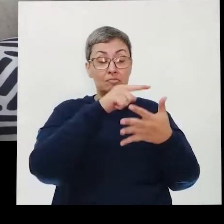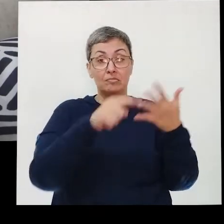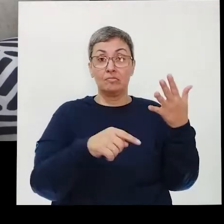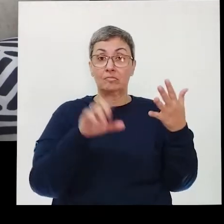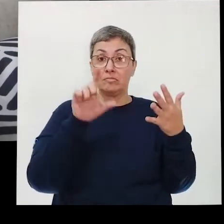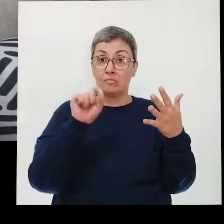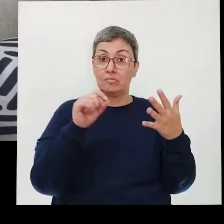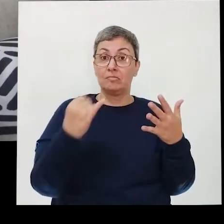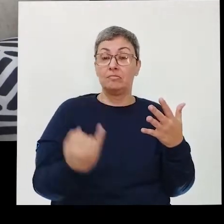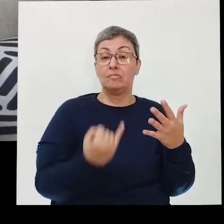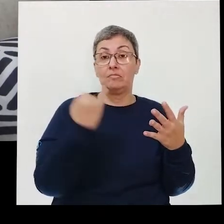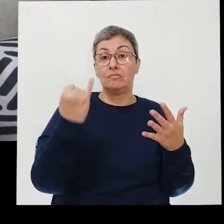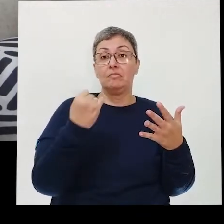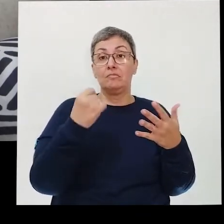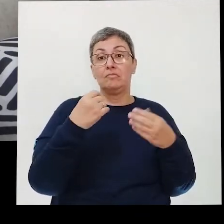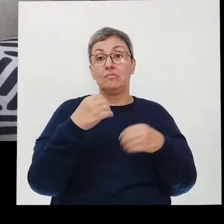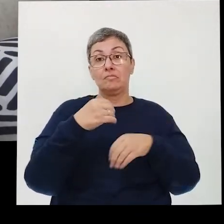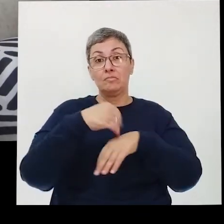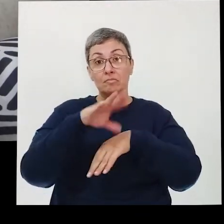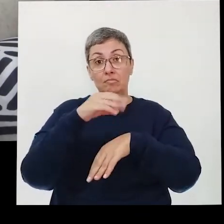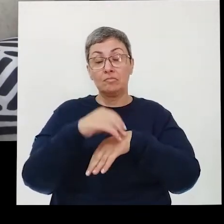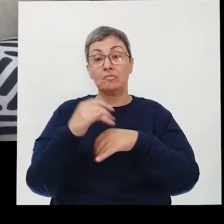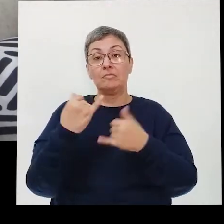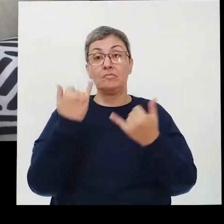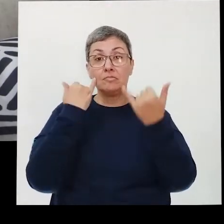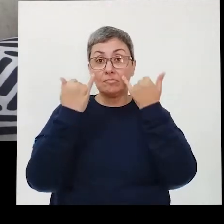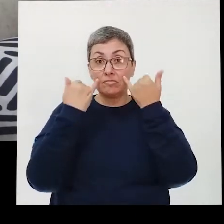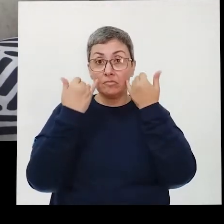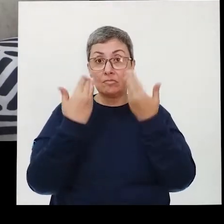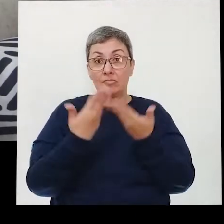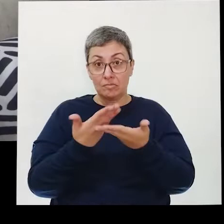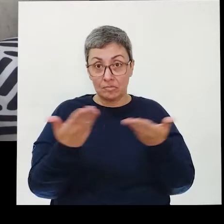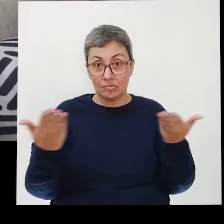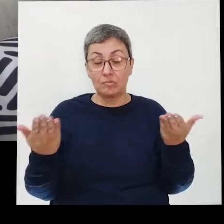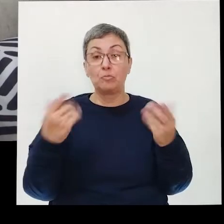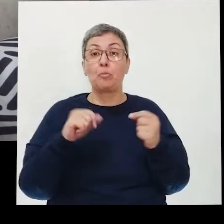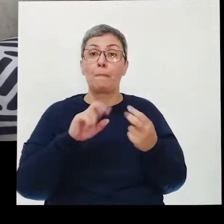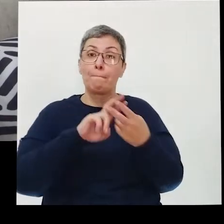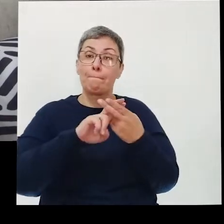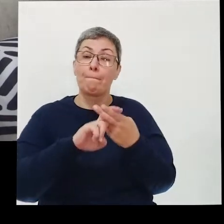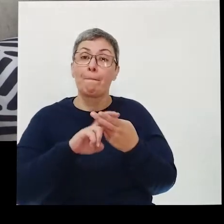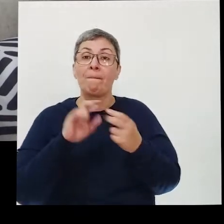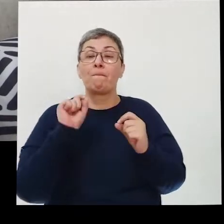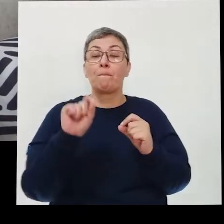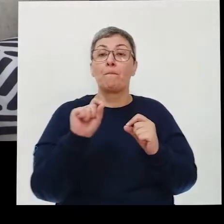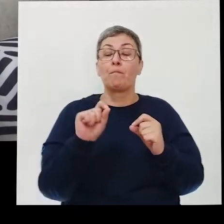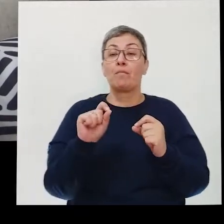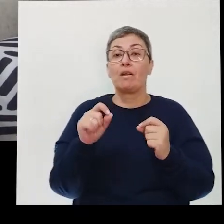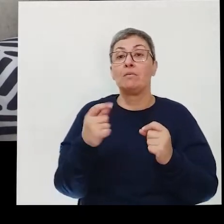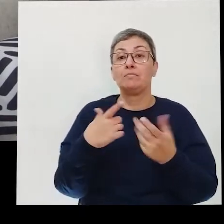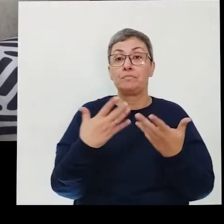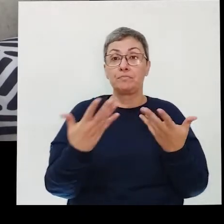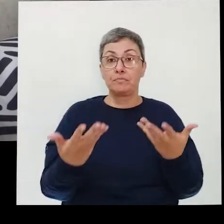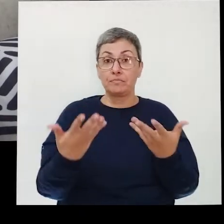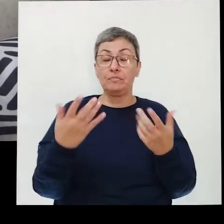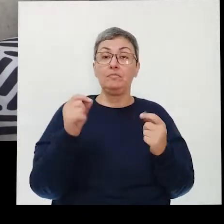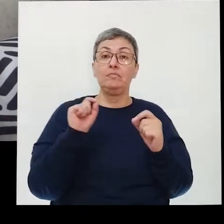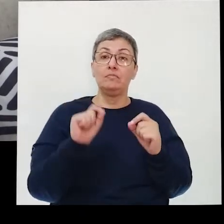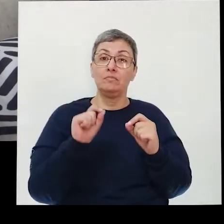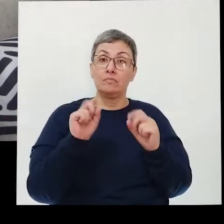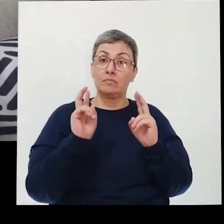importantes informações para compartilhar com vocês sobre o SUS. Então, assim,